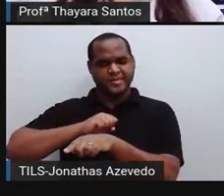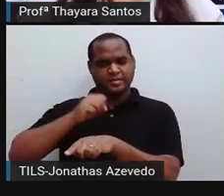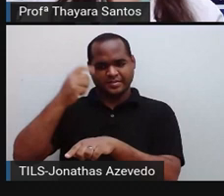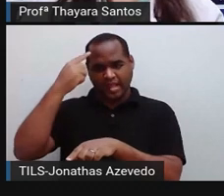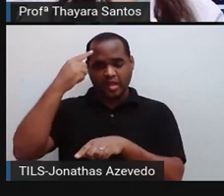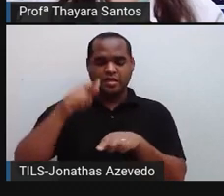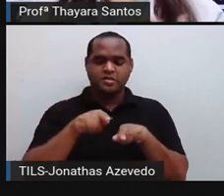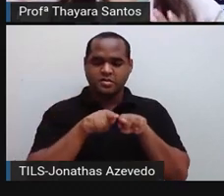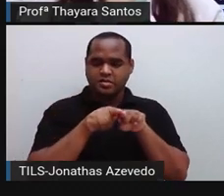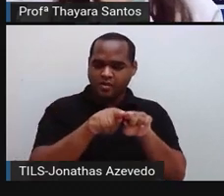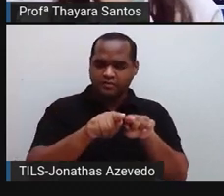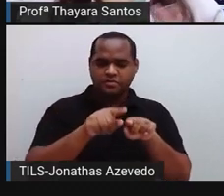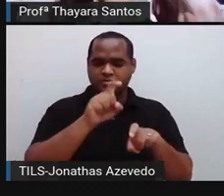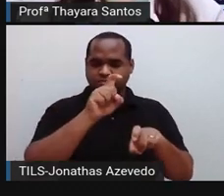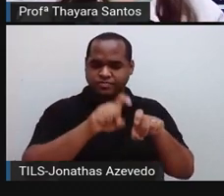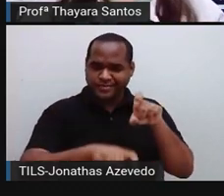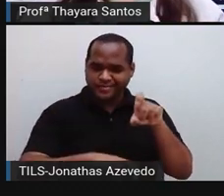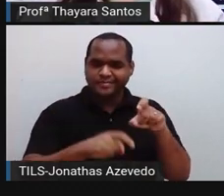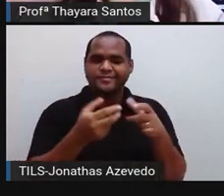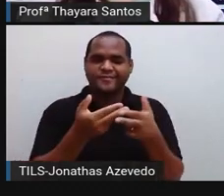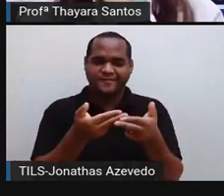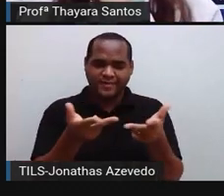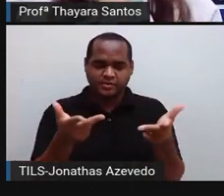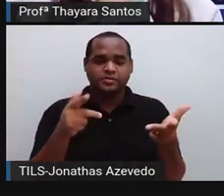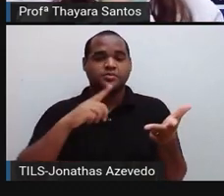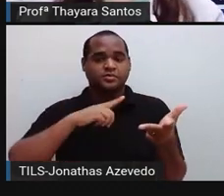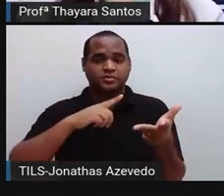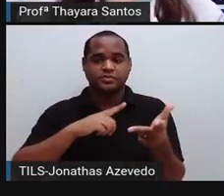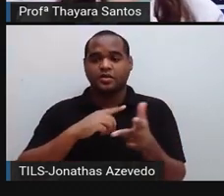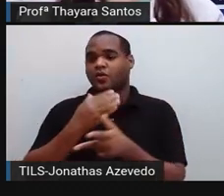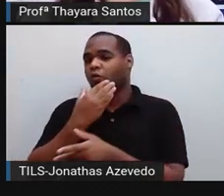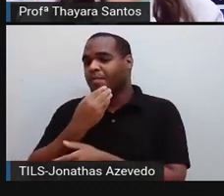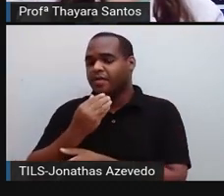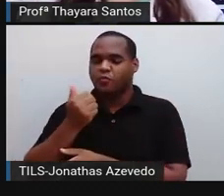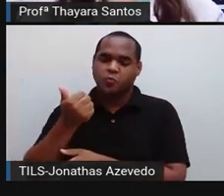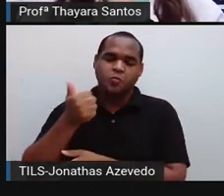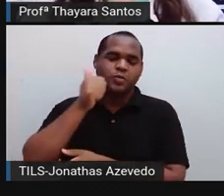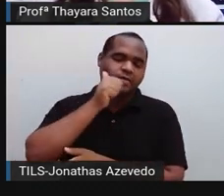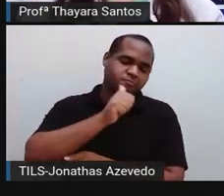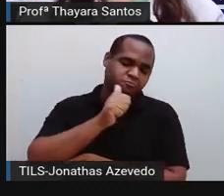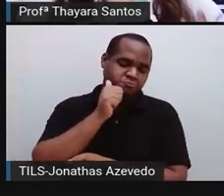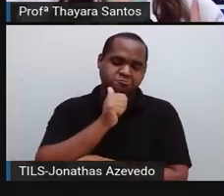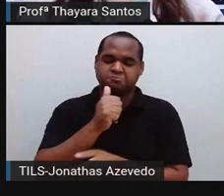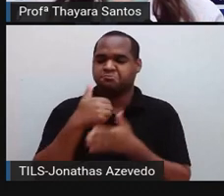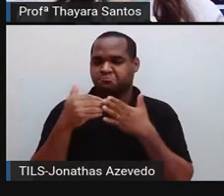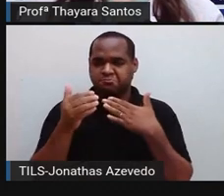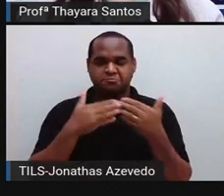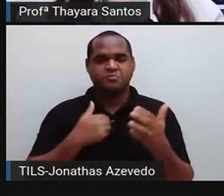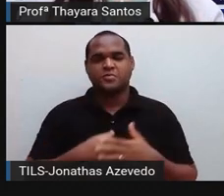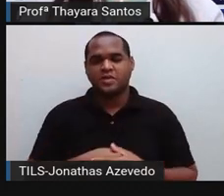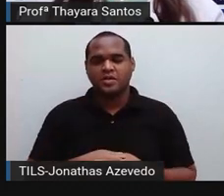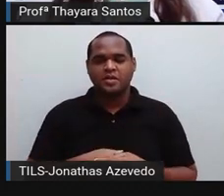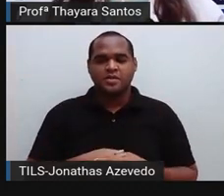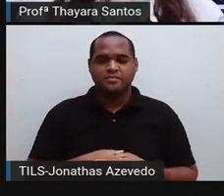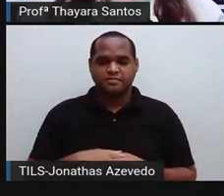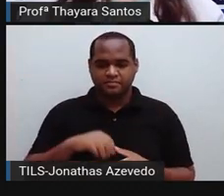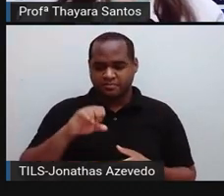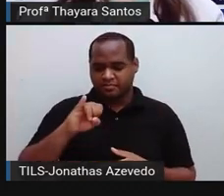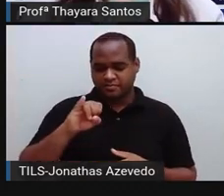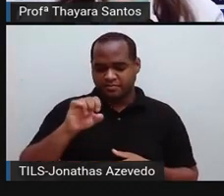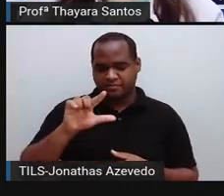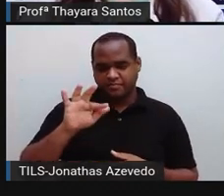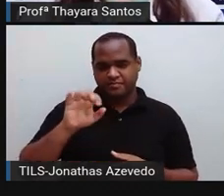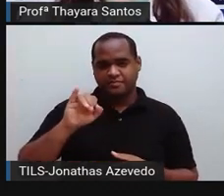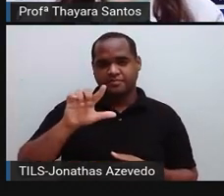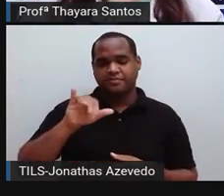sexual, das suas secreções sexuais, tanto masculinas quanto femininas. E sífilis, ela tem tratamento,